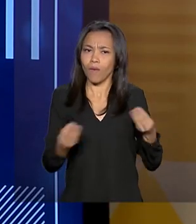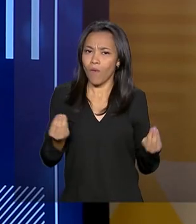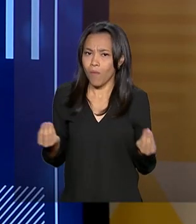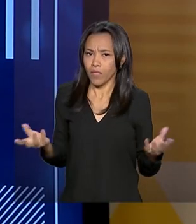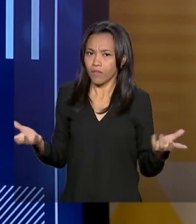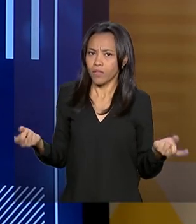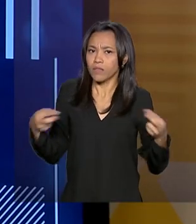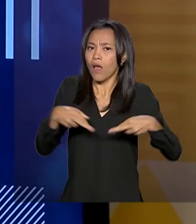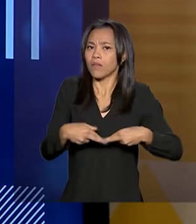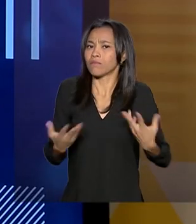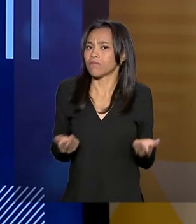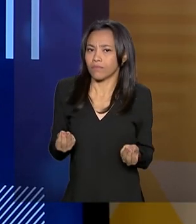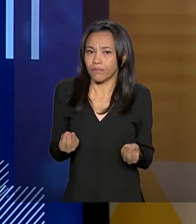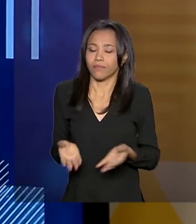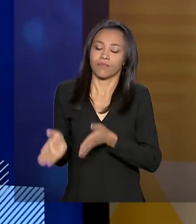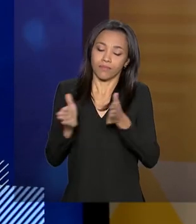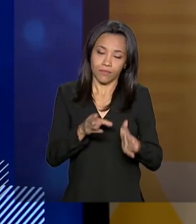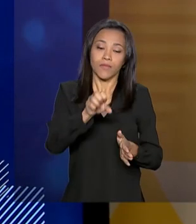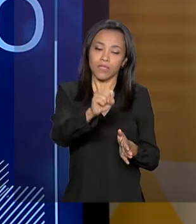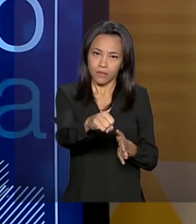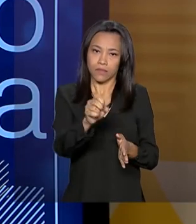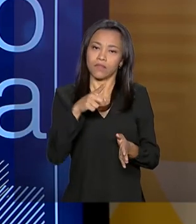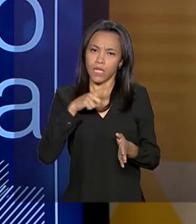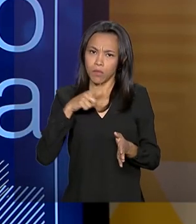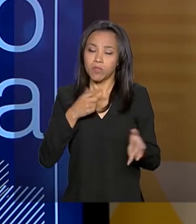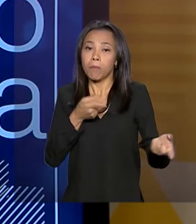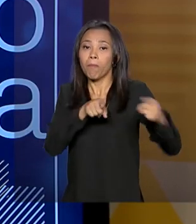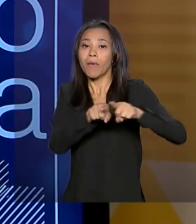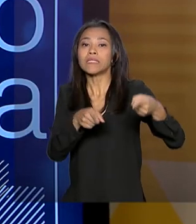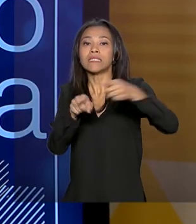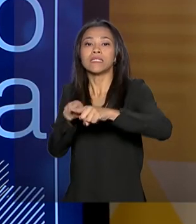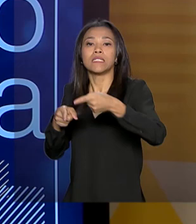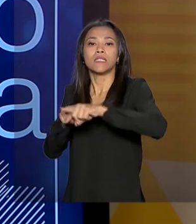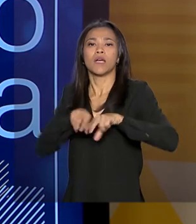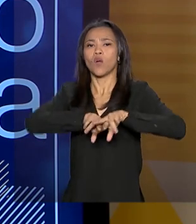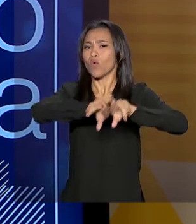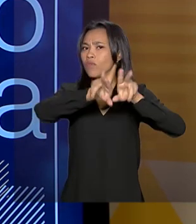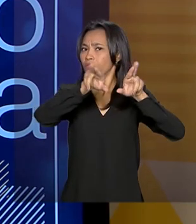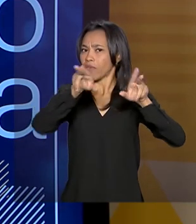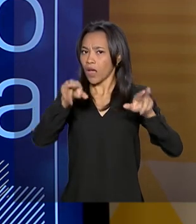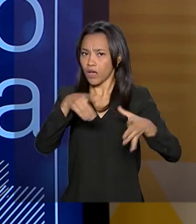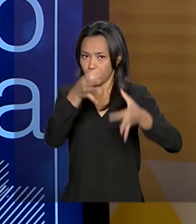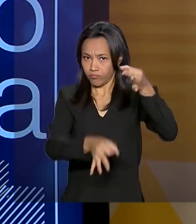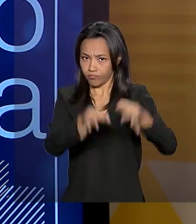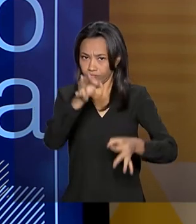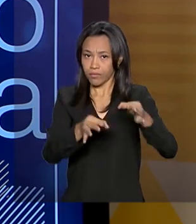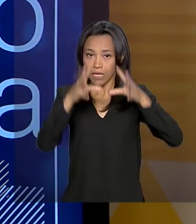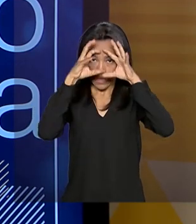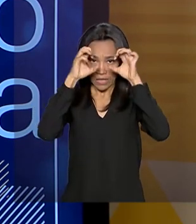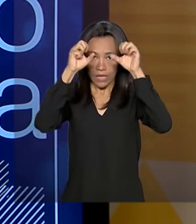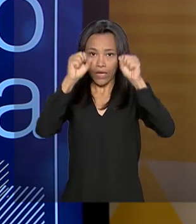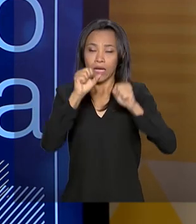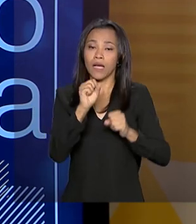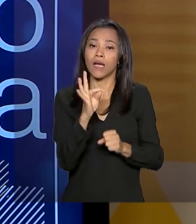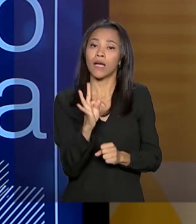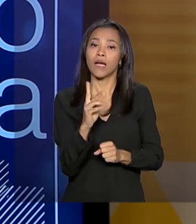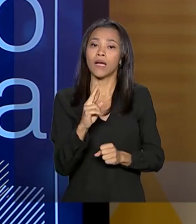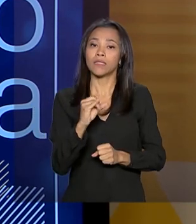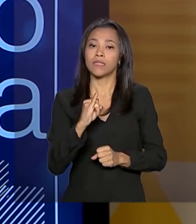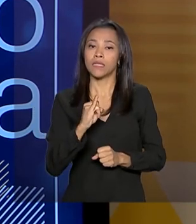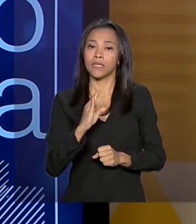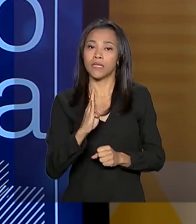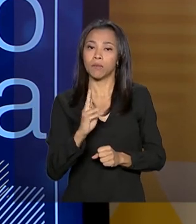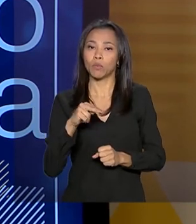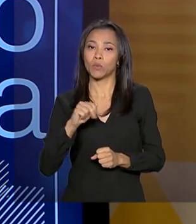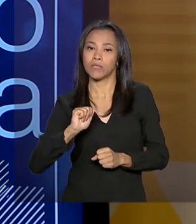tem parcerias com vários tribunais, mas isso é um passo à frente, porque são dois poderes,